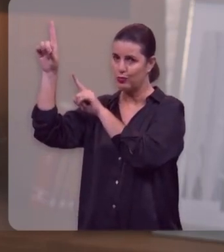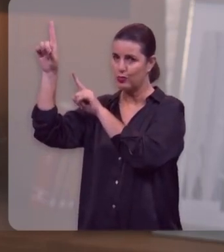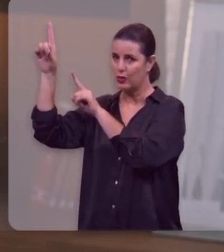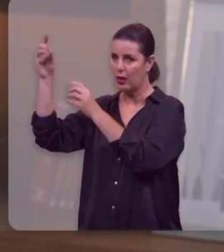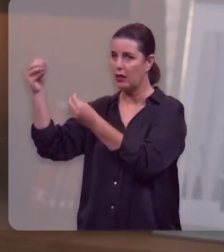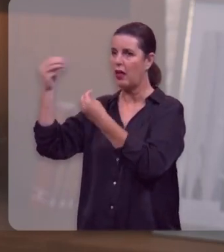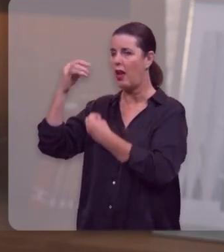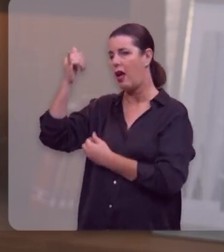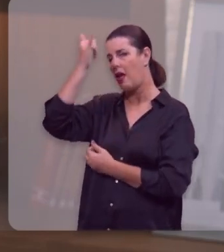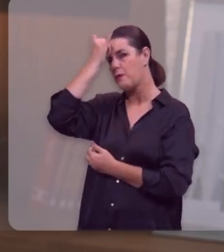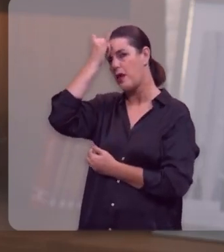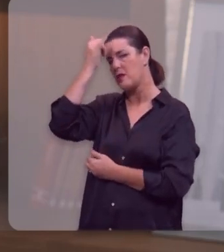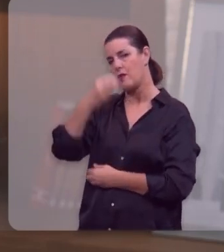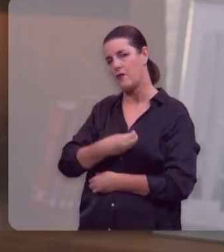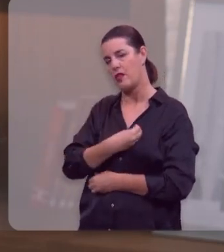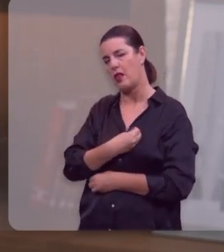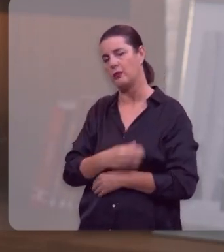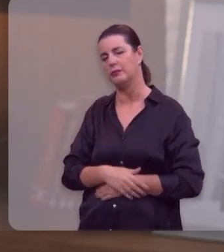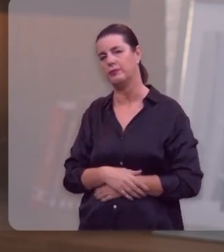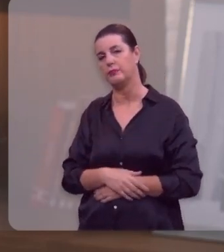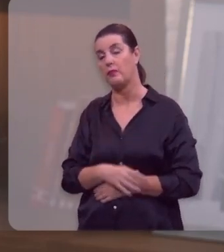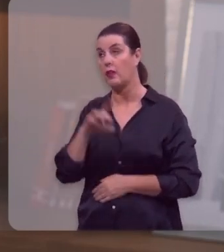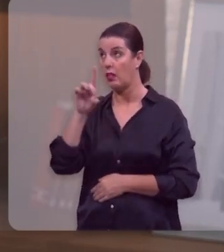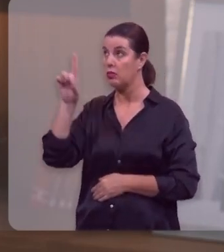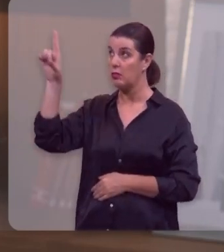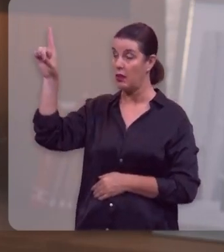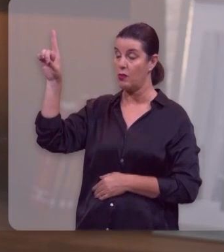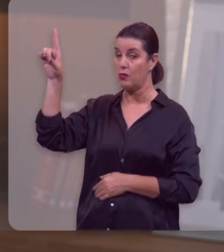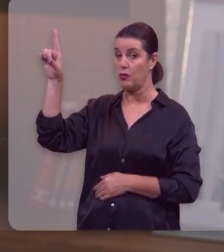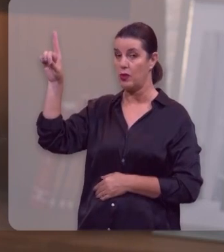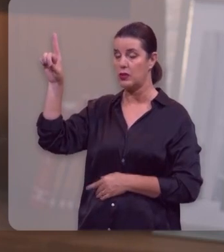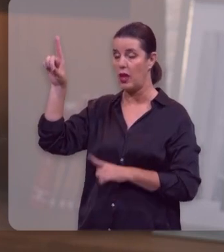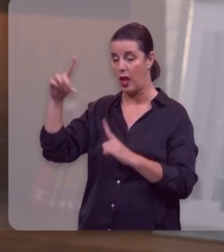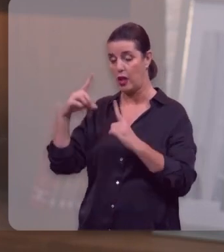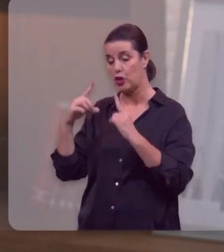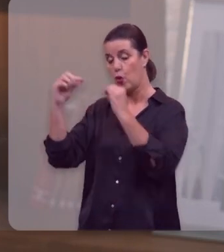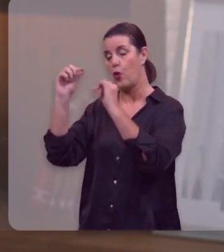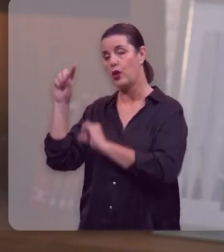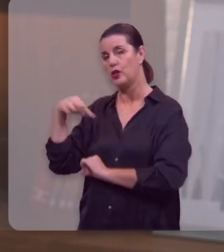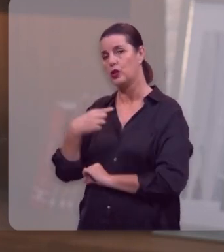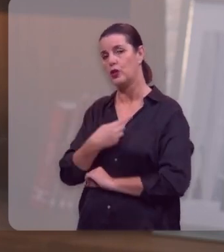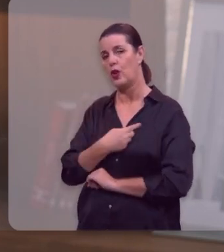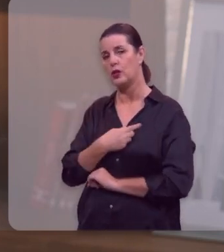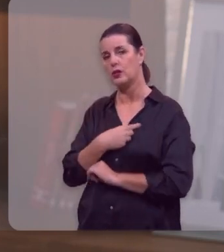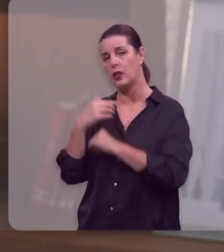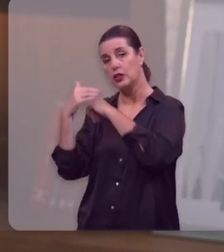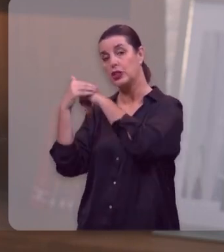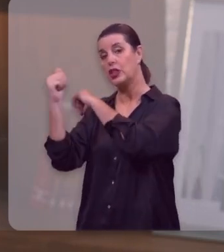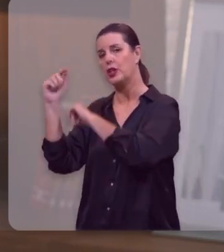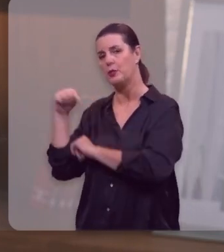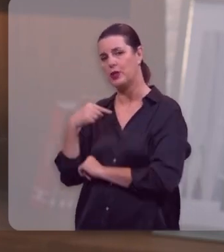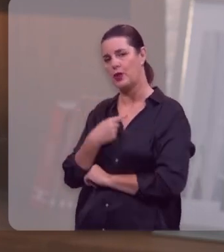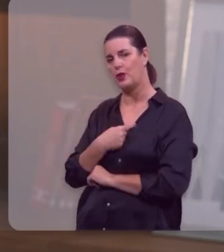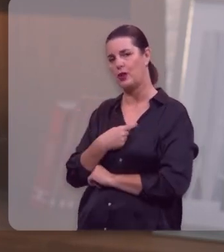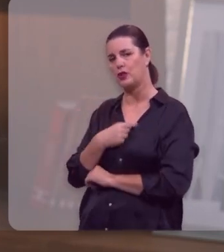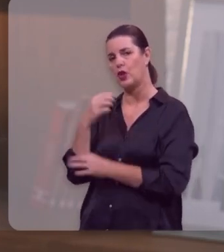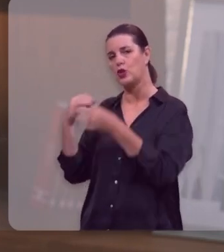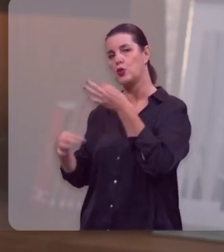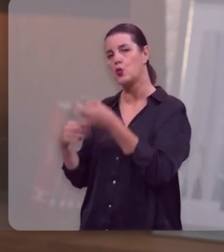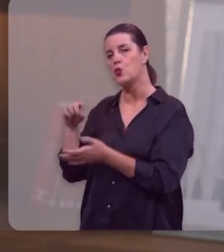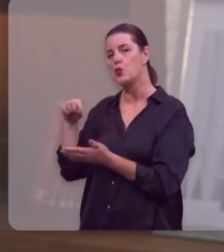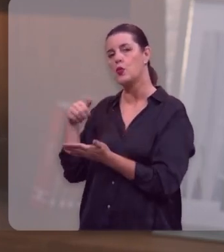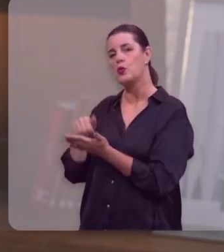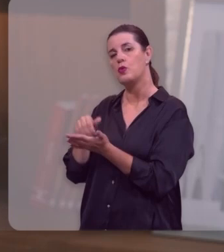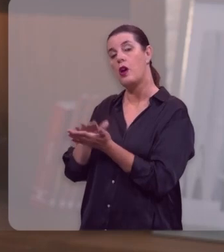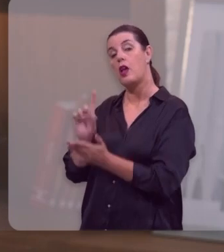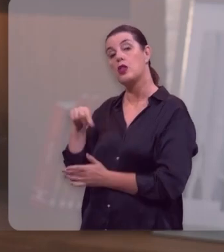o arrependimento para a vida. É Deus quem nos escolhe, quem nos chama, quem nos justifica,